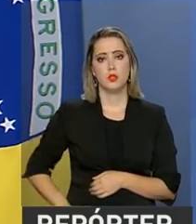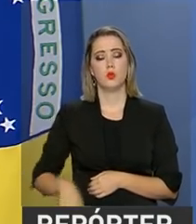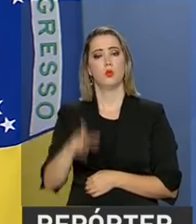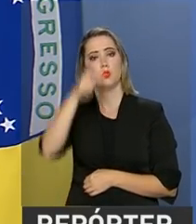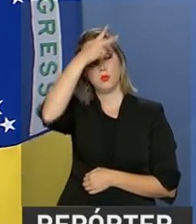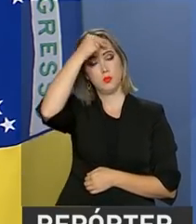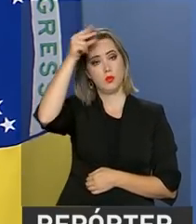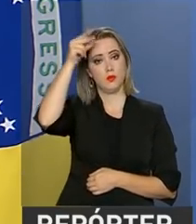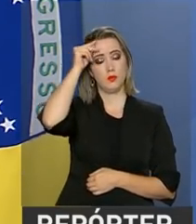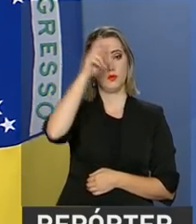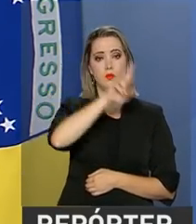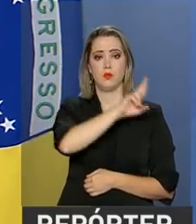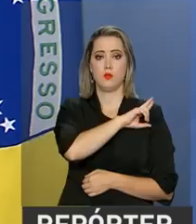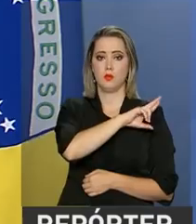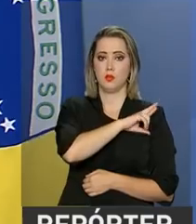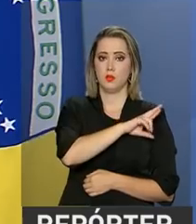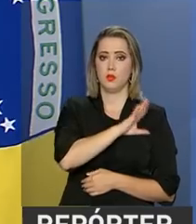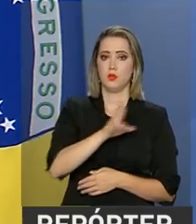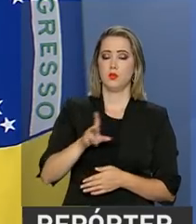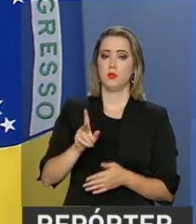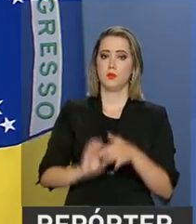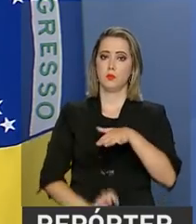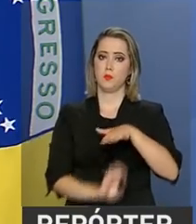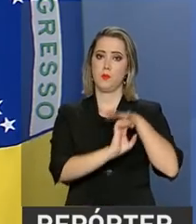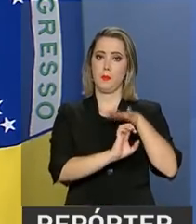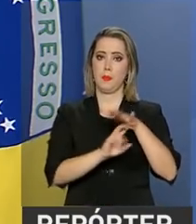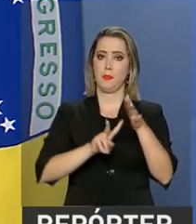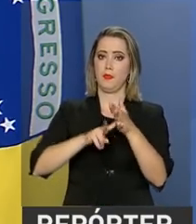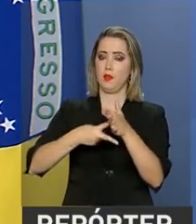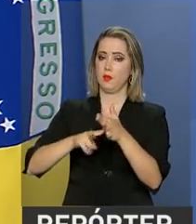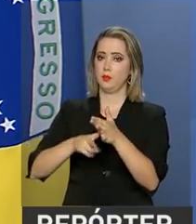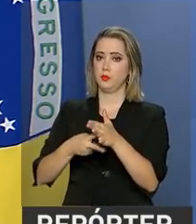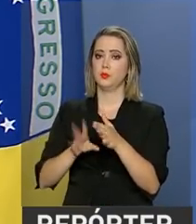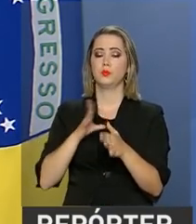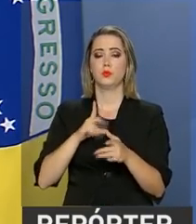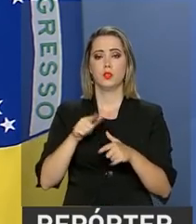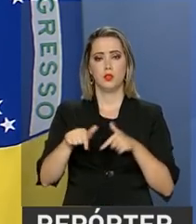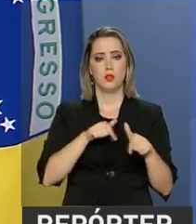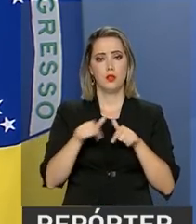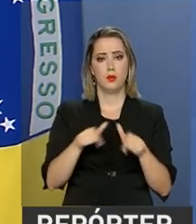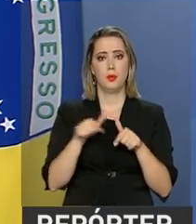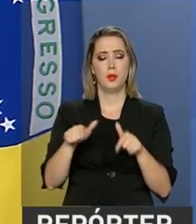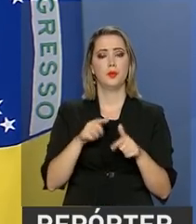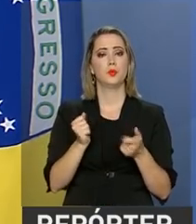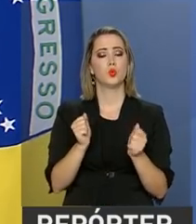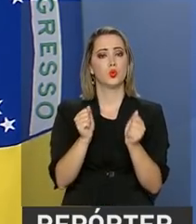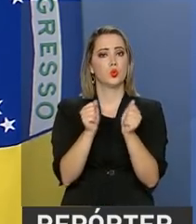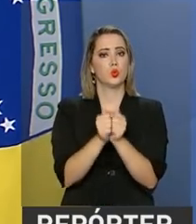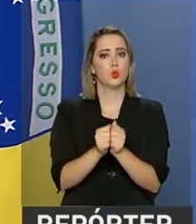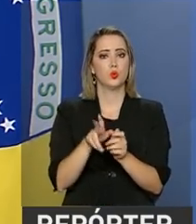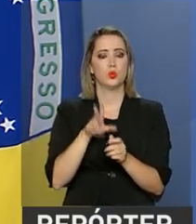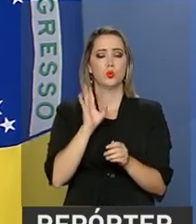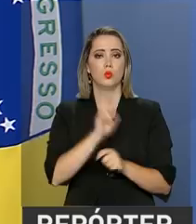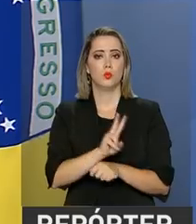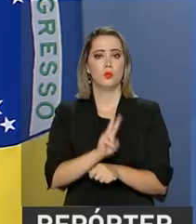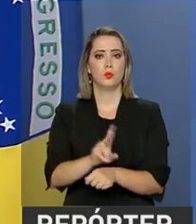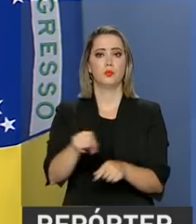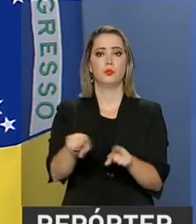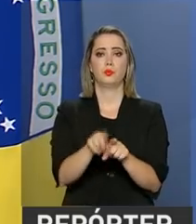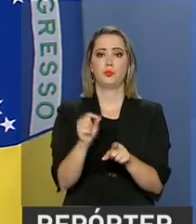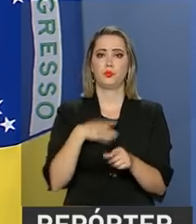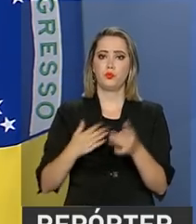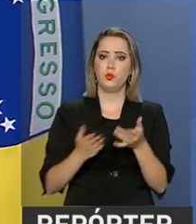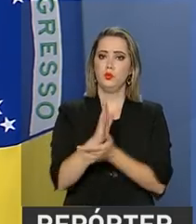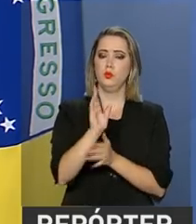e representantes empresariais e sindicais que atuaram decididamente em favor da aprovação do